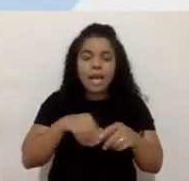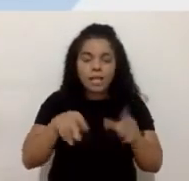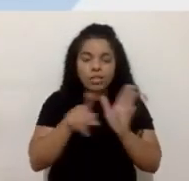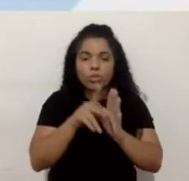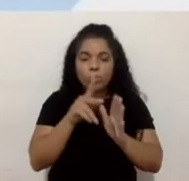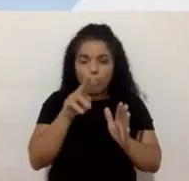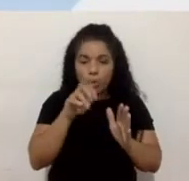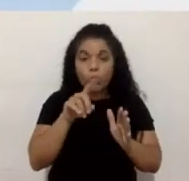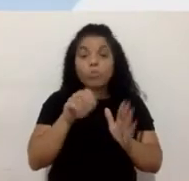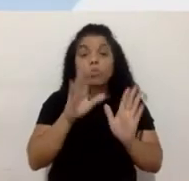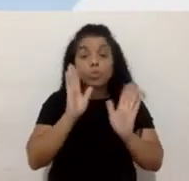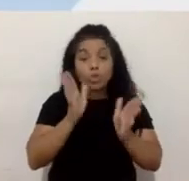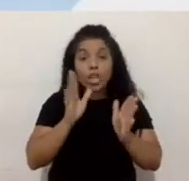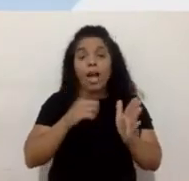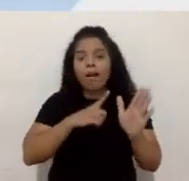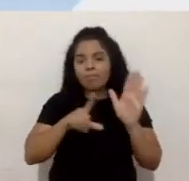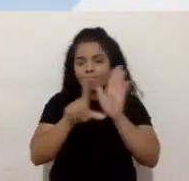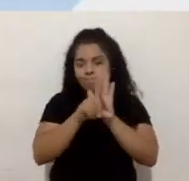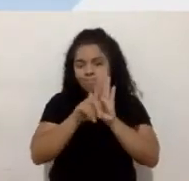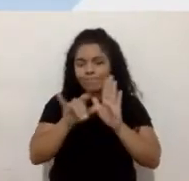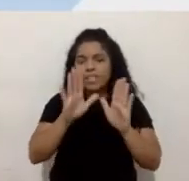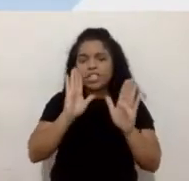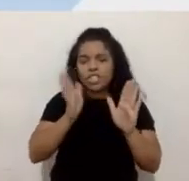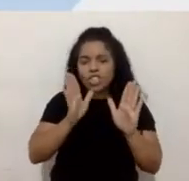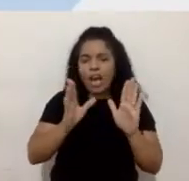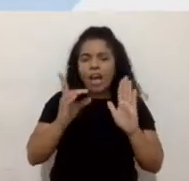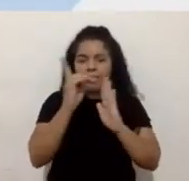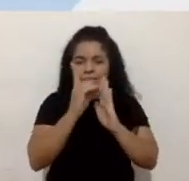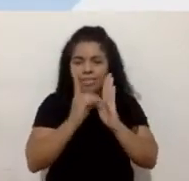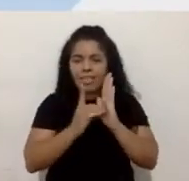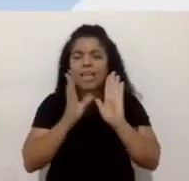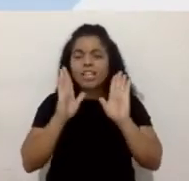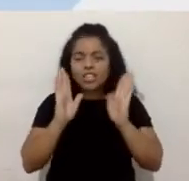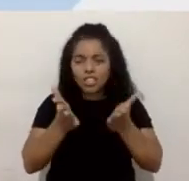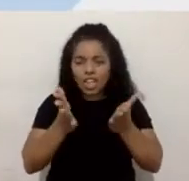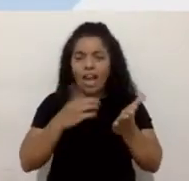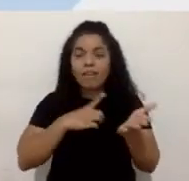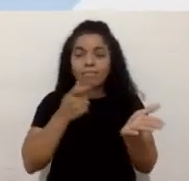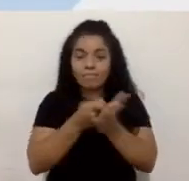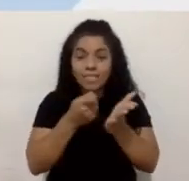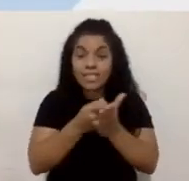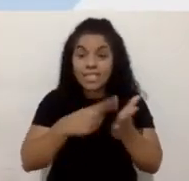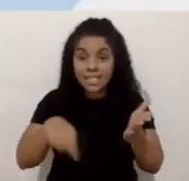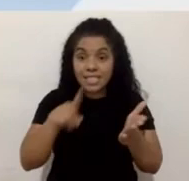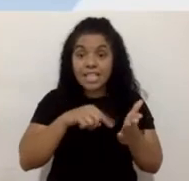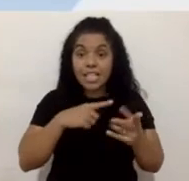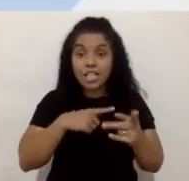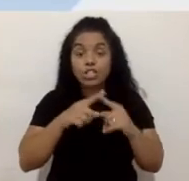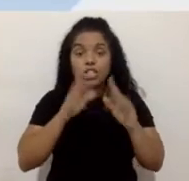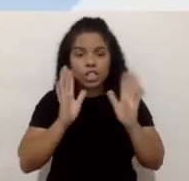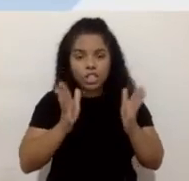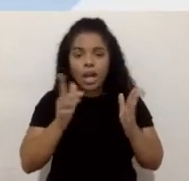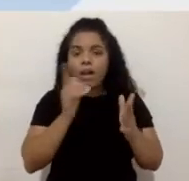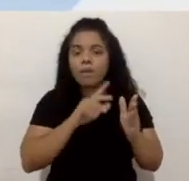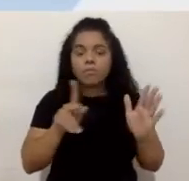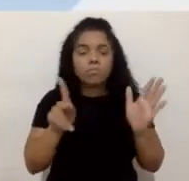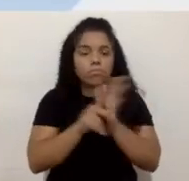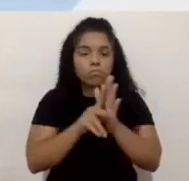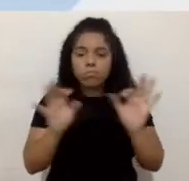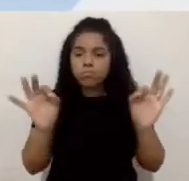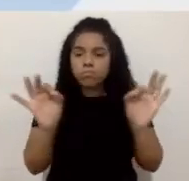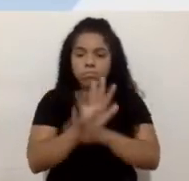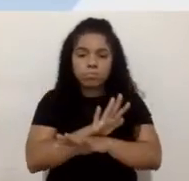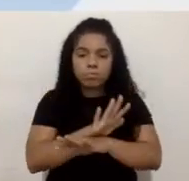existem leis, já existem decretos, né, que exigem isso da gente, elas já são formais, né,